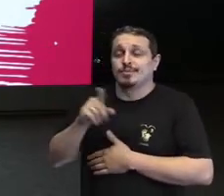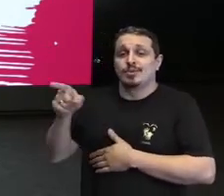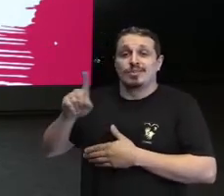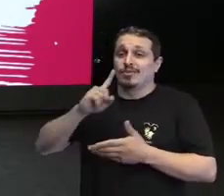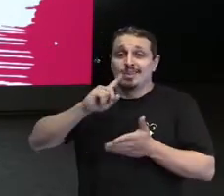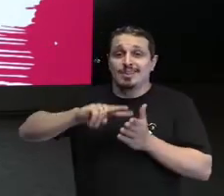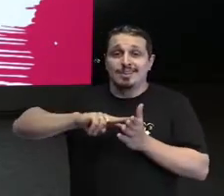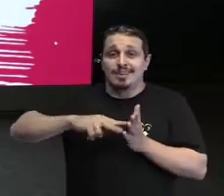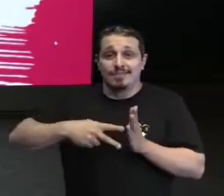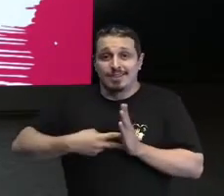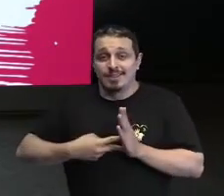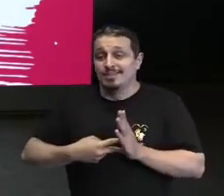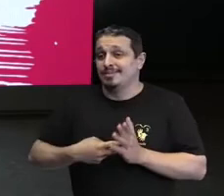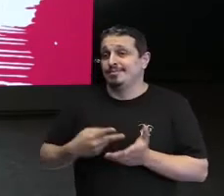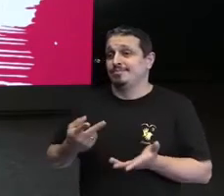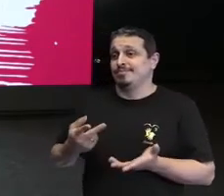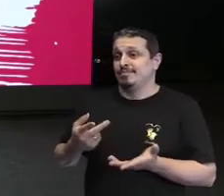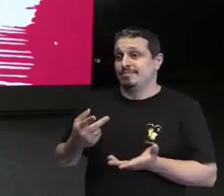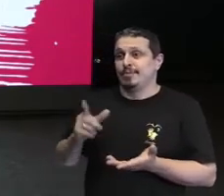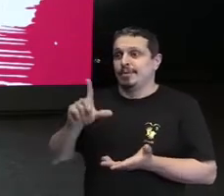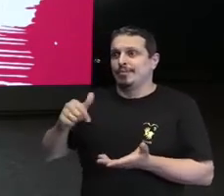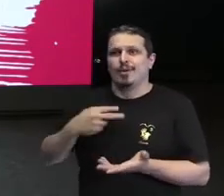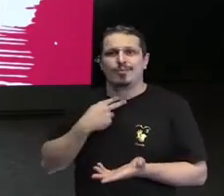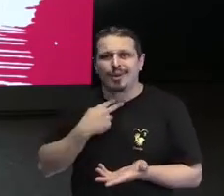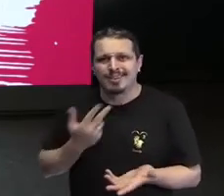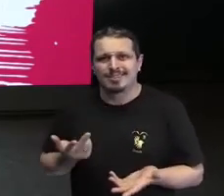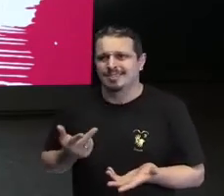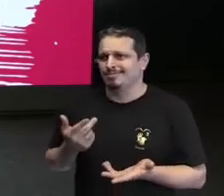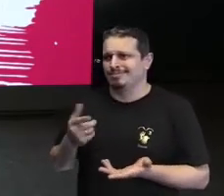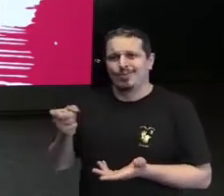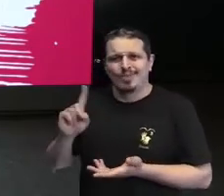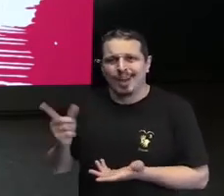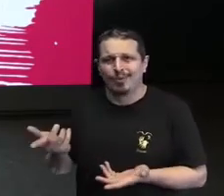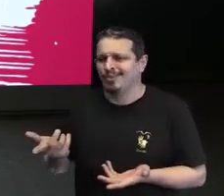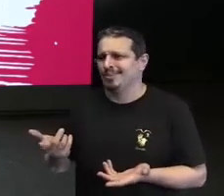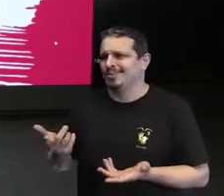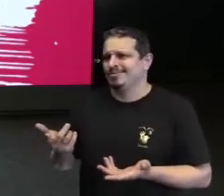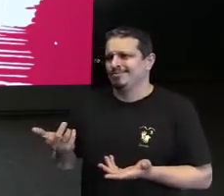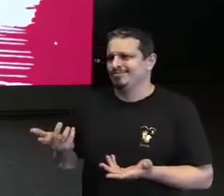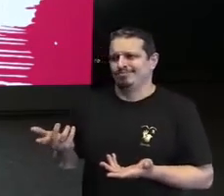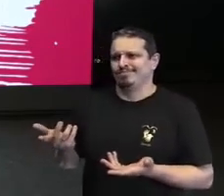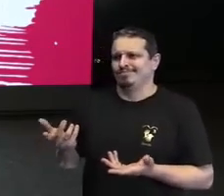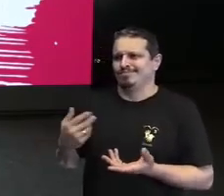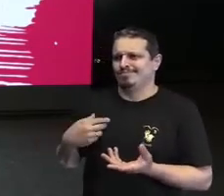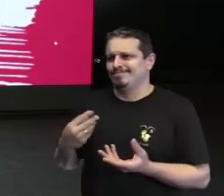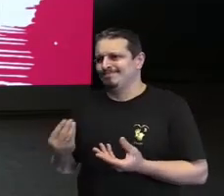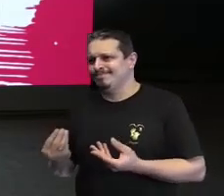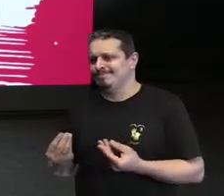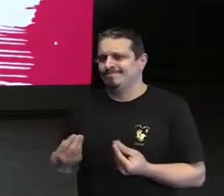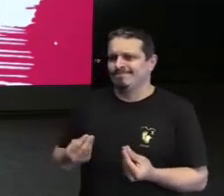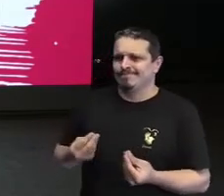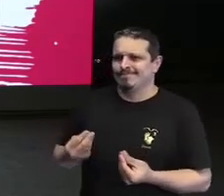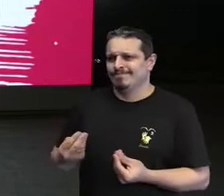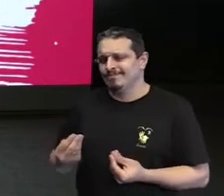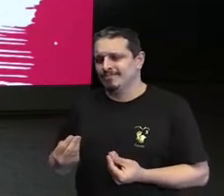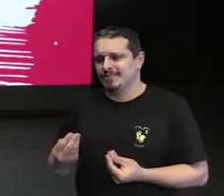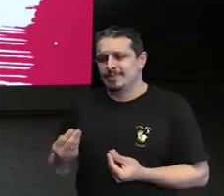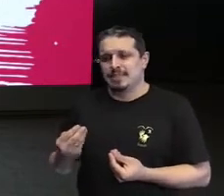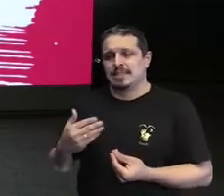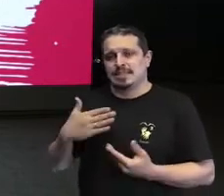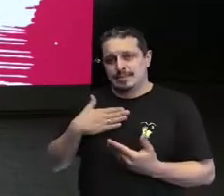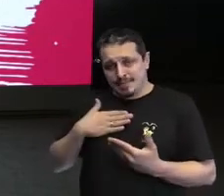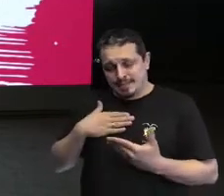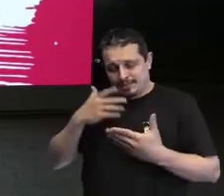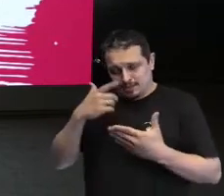a coisa é impossível. Então, durante essa trajetória eu fui